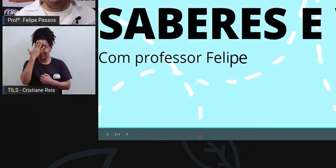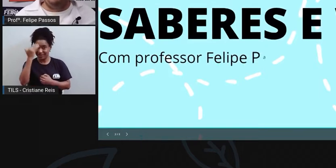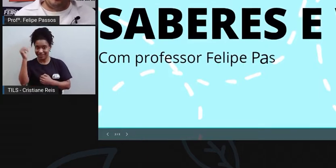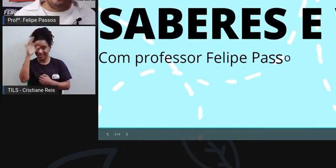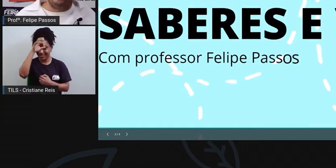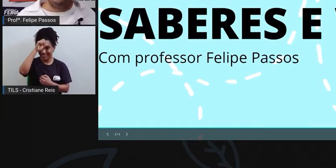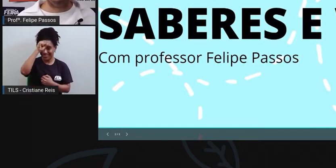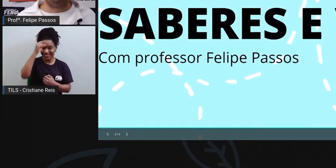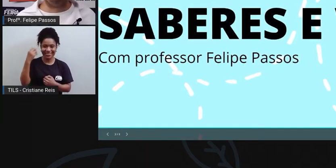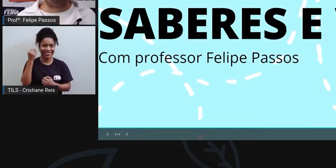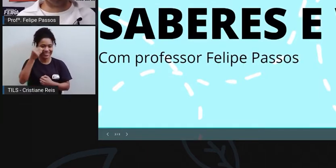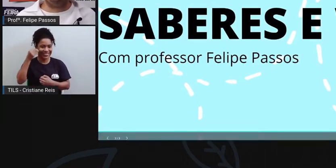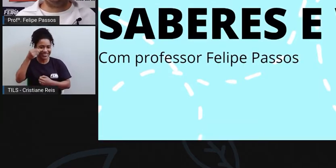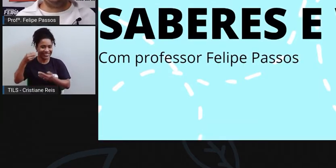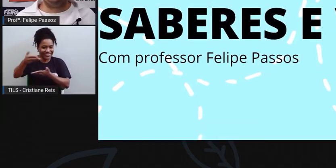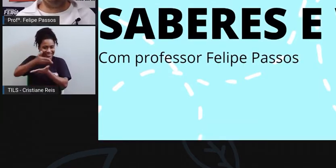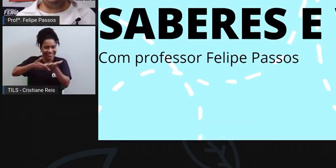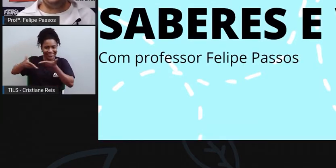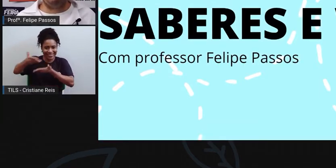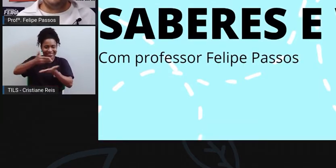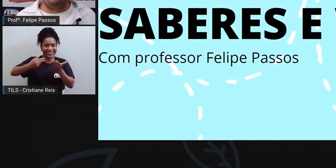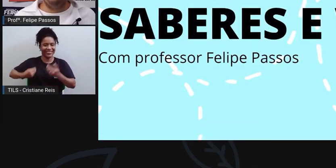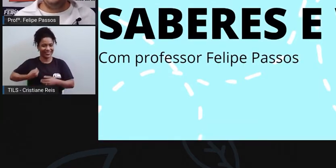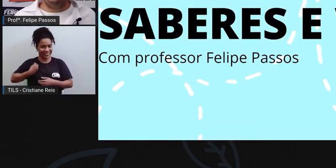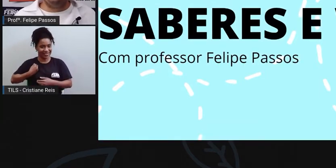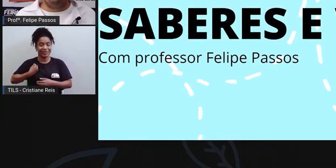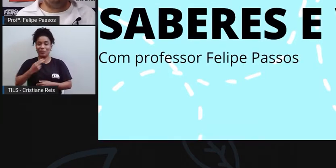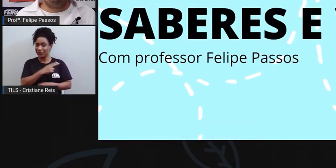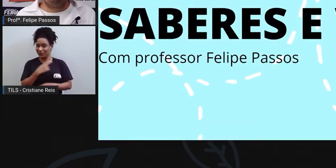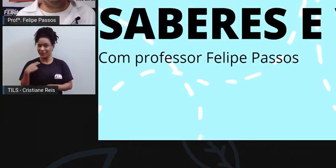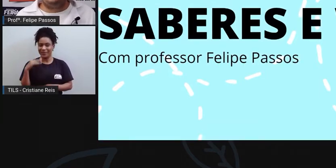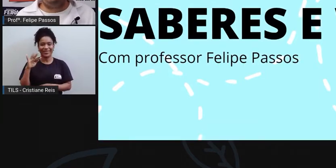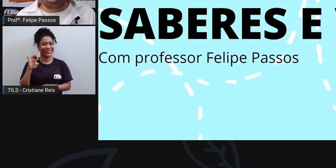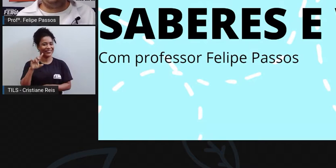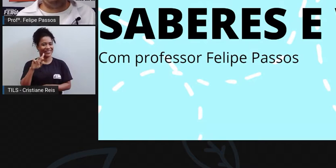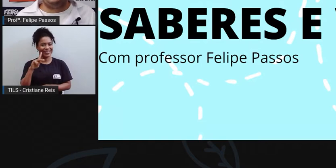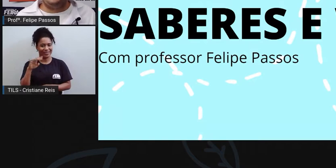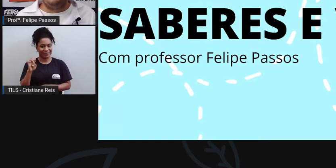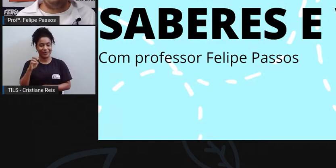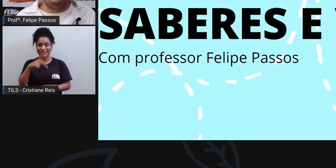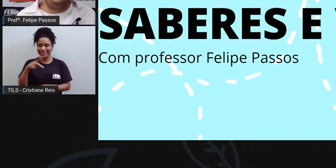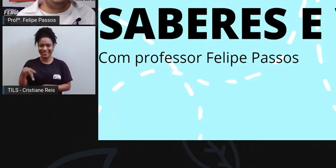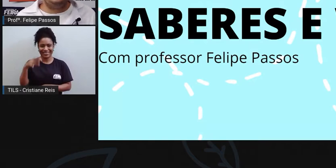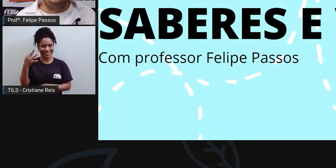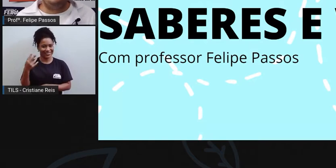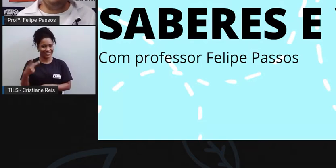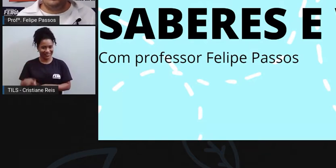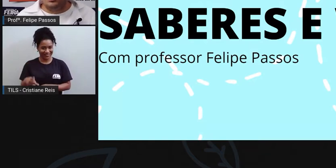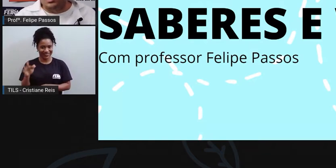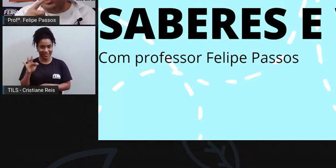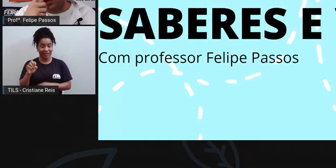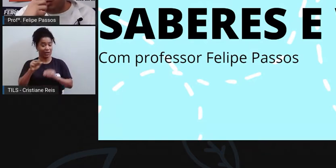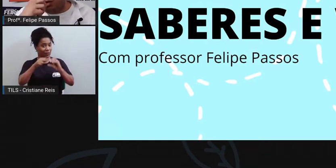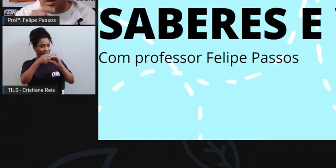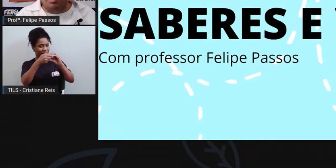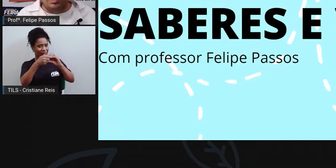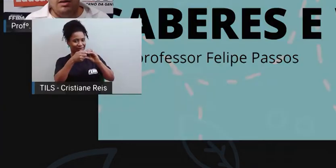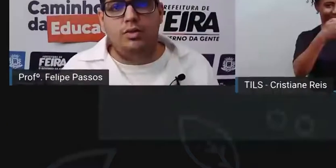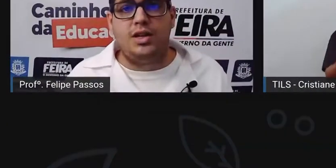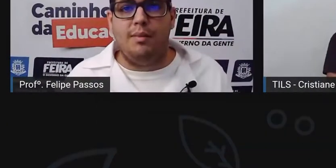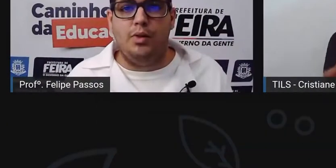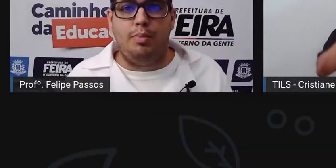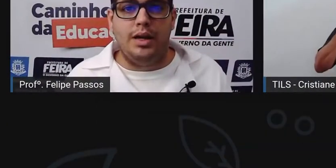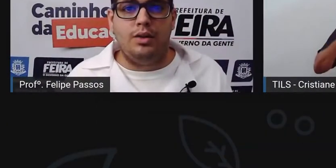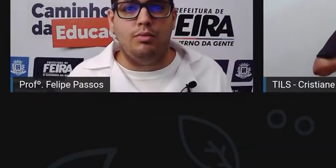Meu nome é Felipe Passos, sou professor aqui da Rede Municipal e agora eu vou começar fazendo a minha audiodescrição. Eu sou um homem